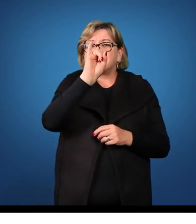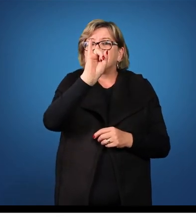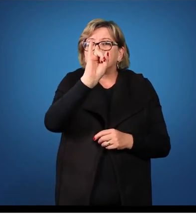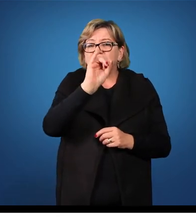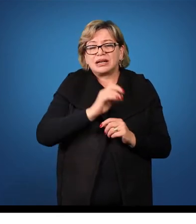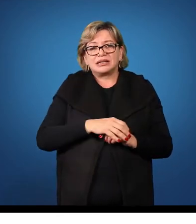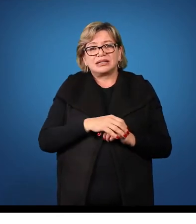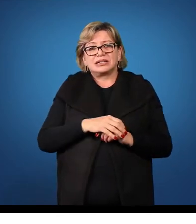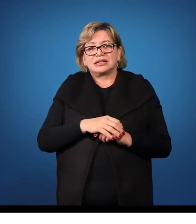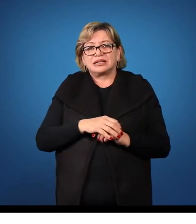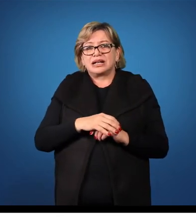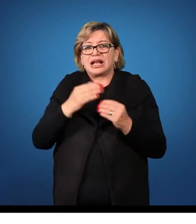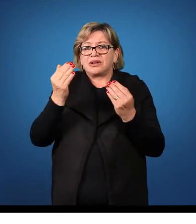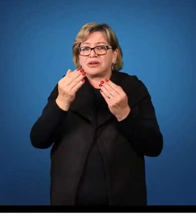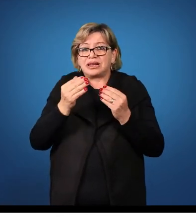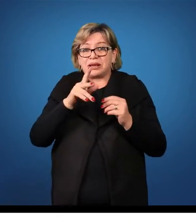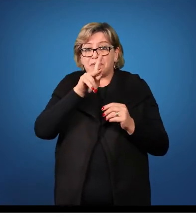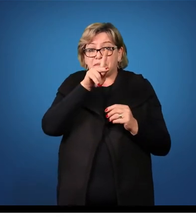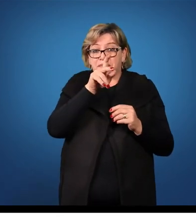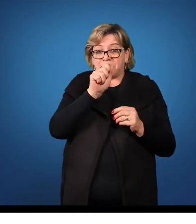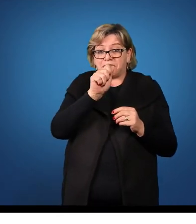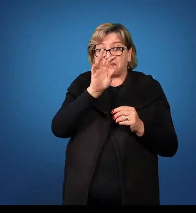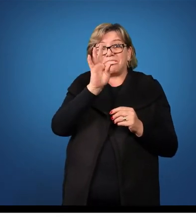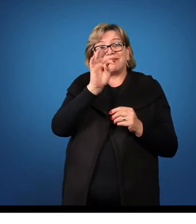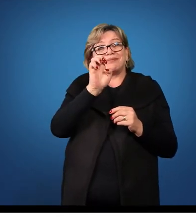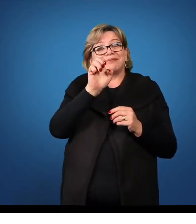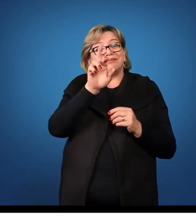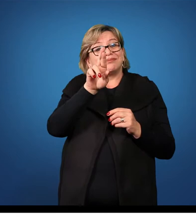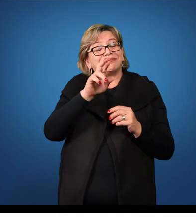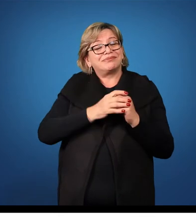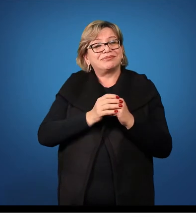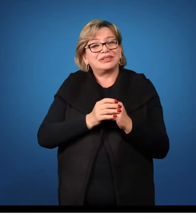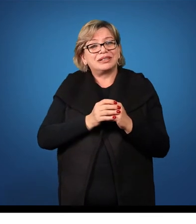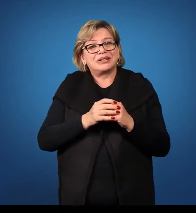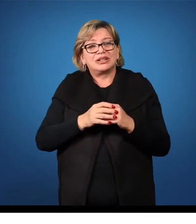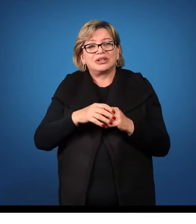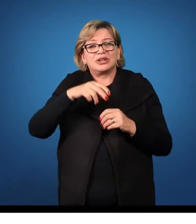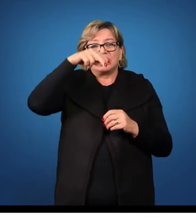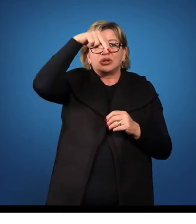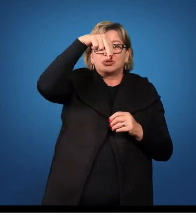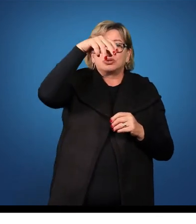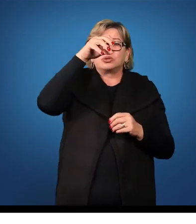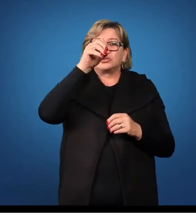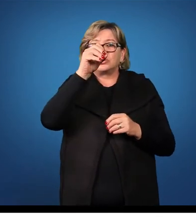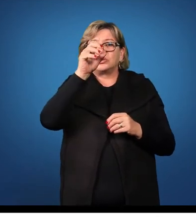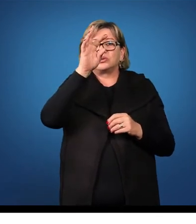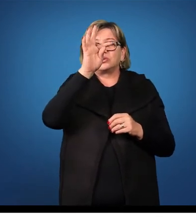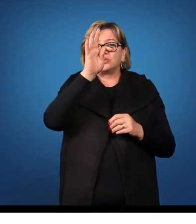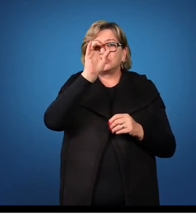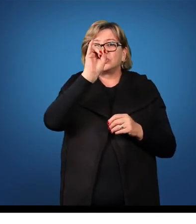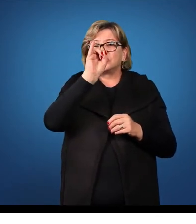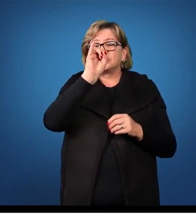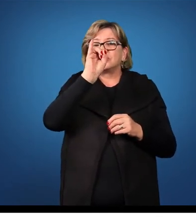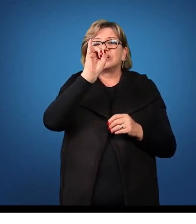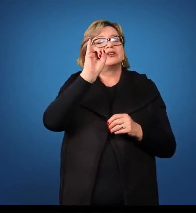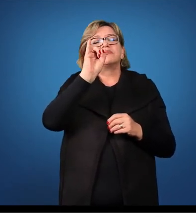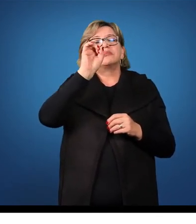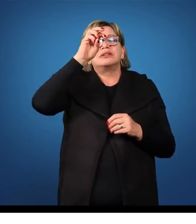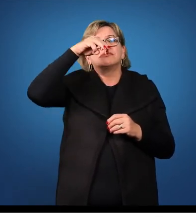PATER, no nome nativo, o genitivo PATRIS.